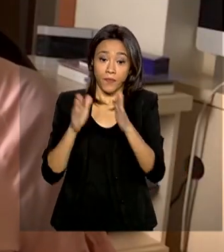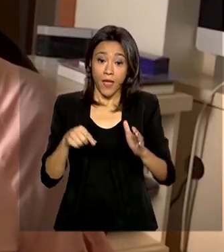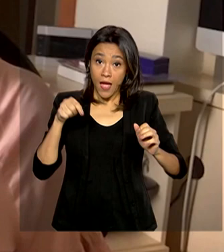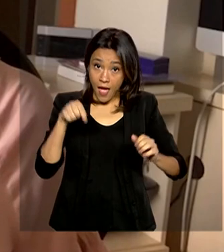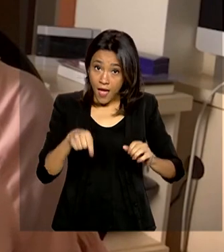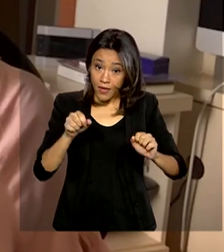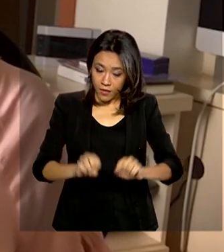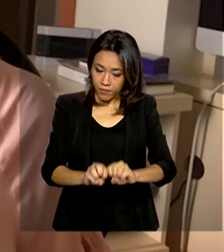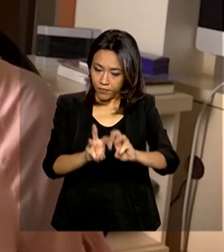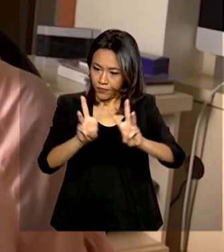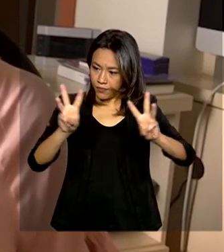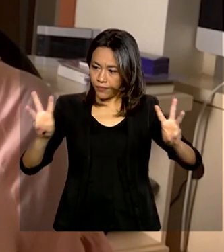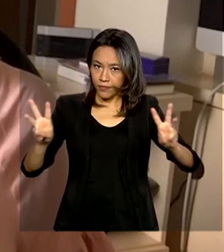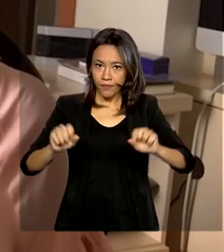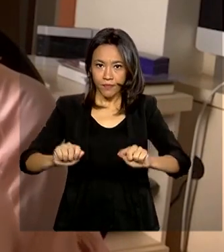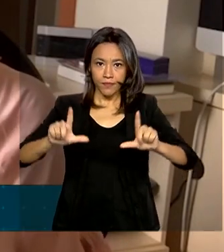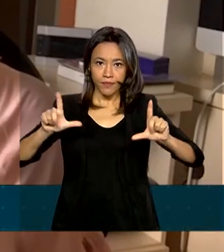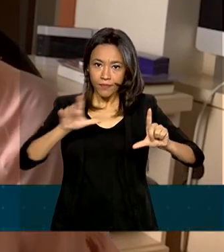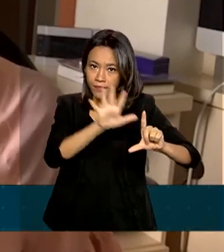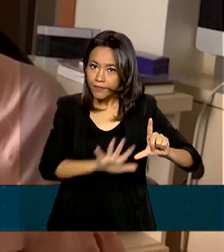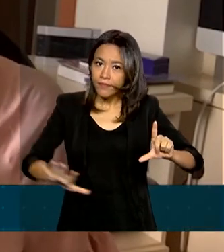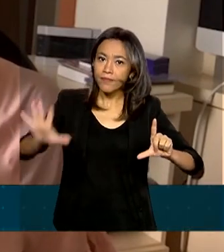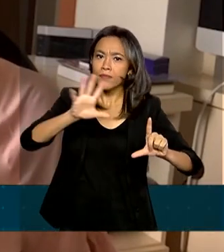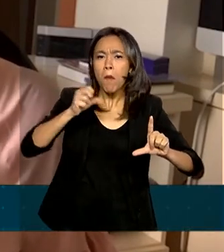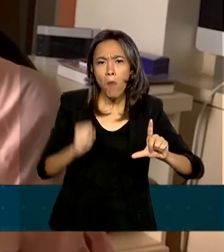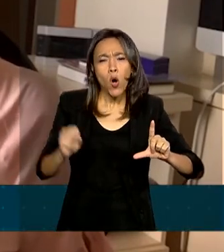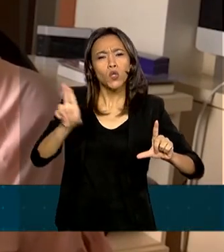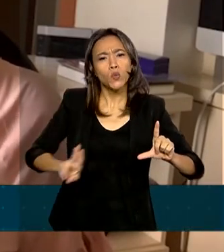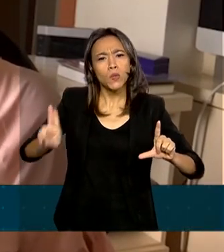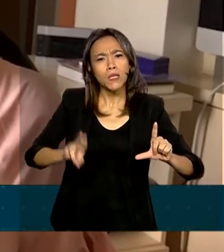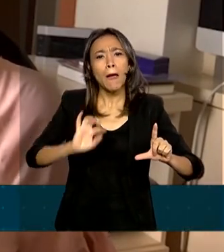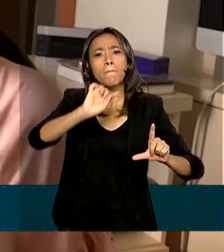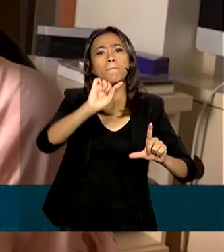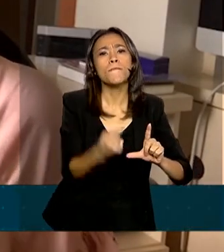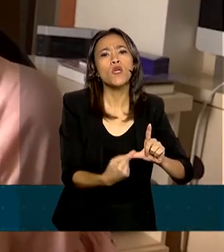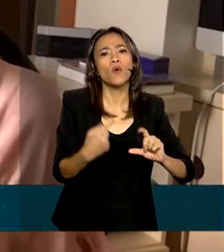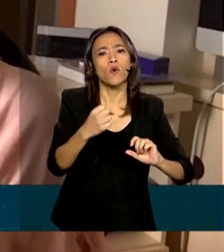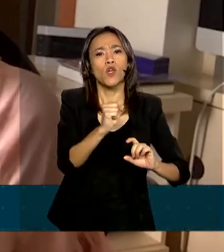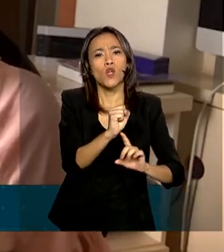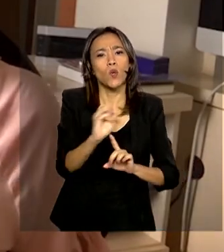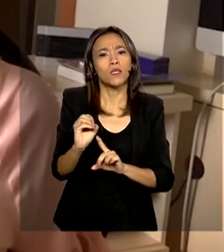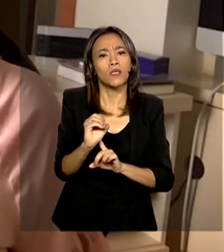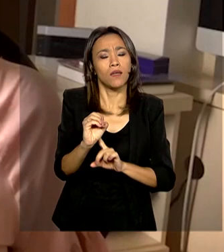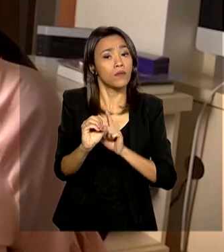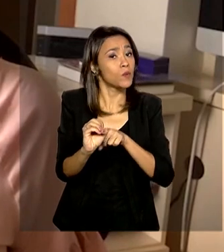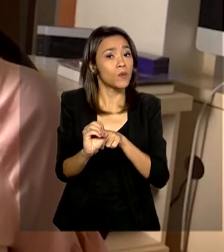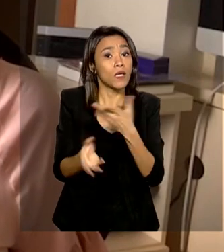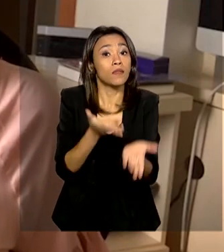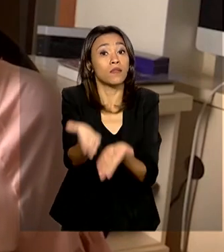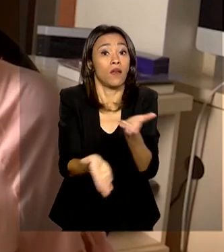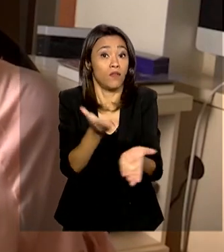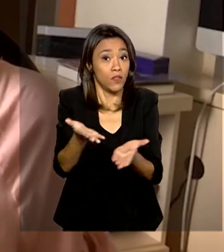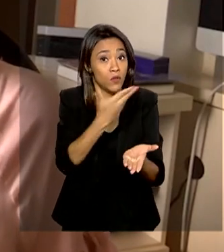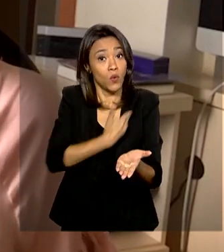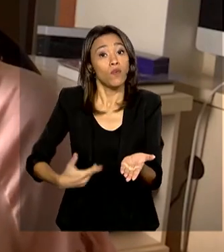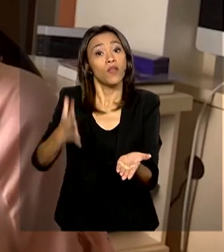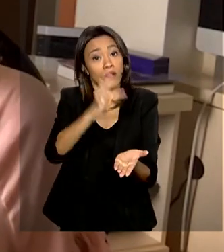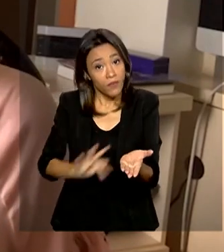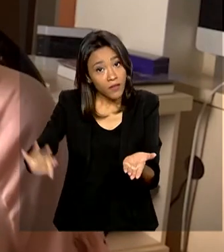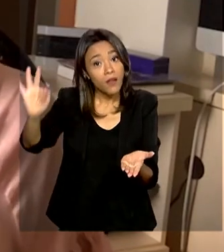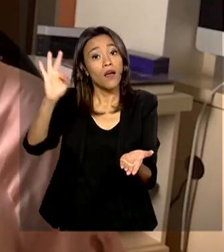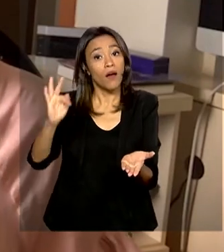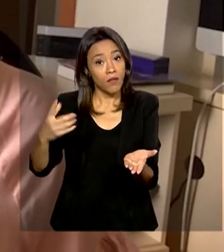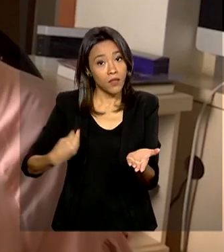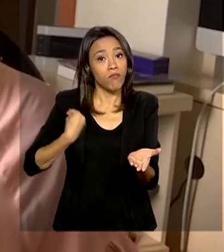a população possa conhecer e utilizar os 1.800 serviços digitais do governo federal hoje existentes no